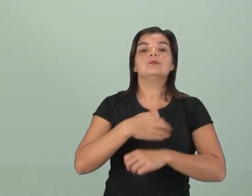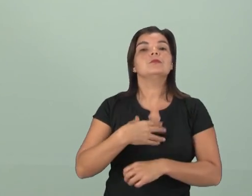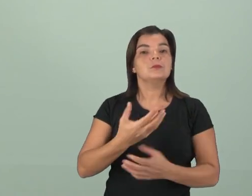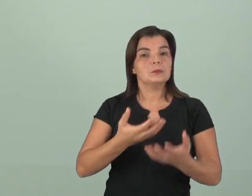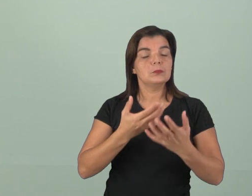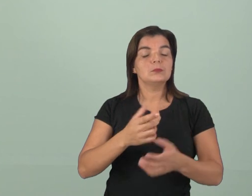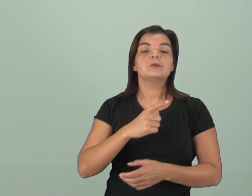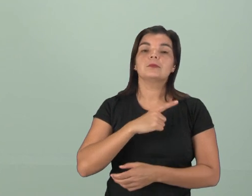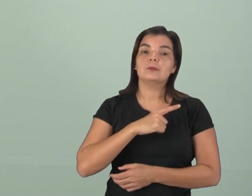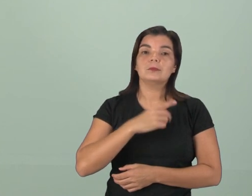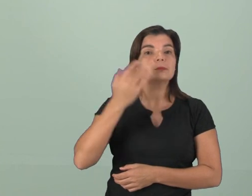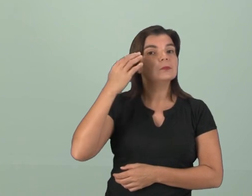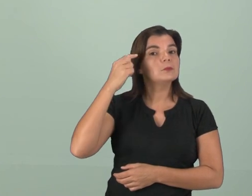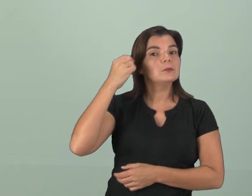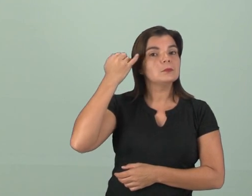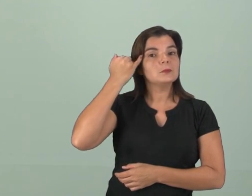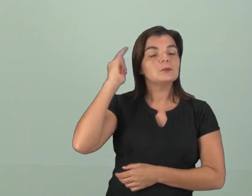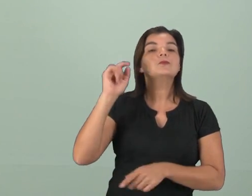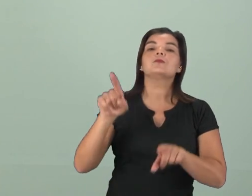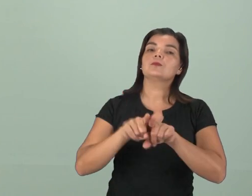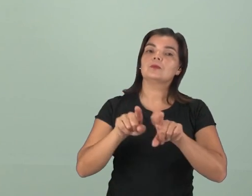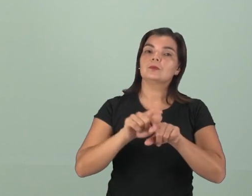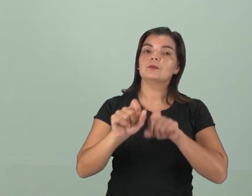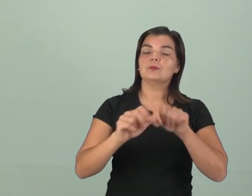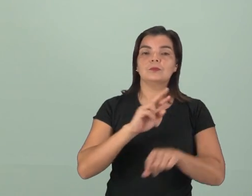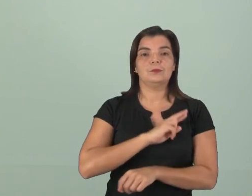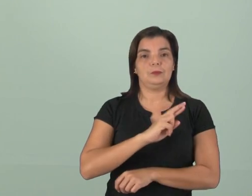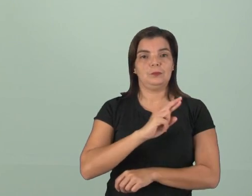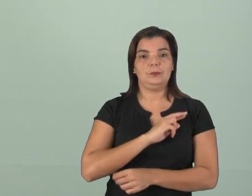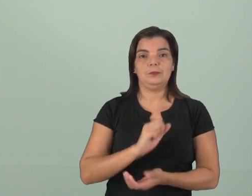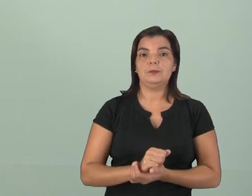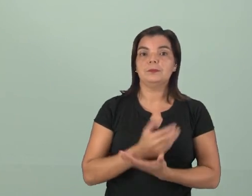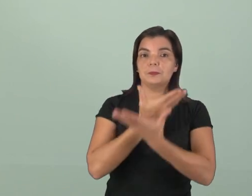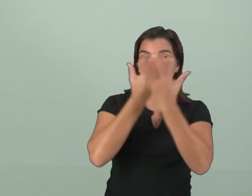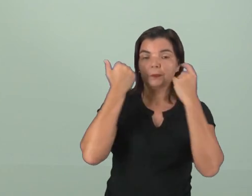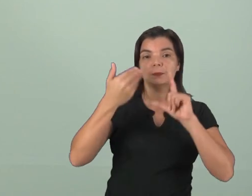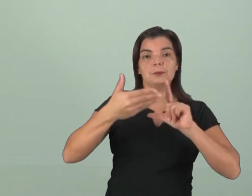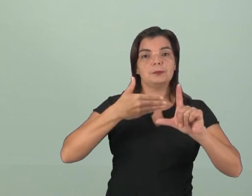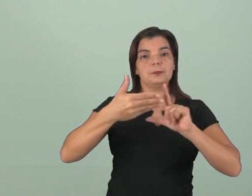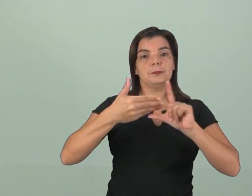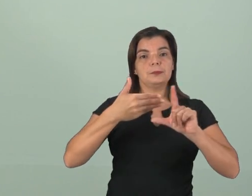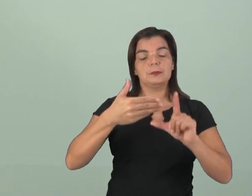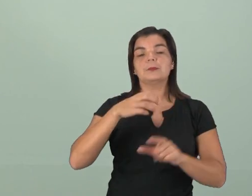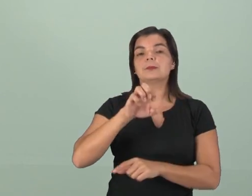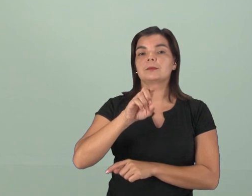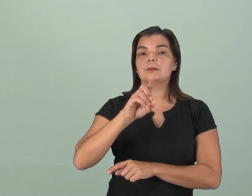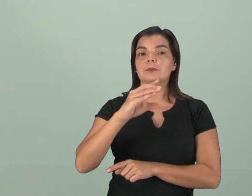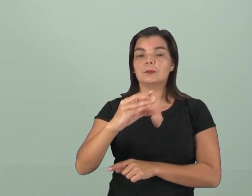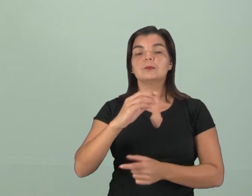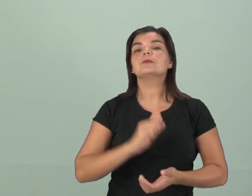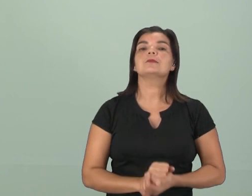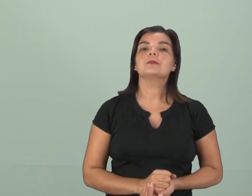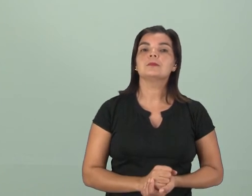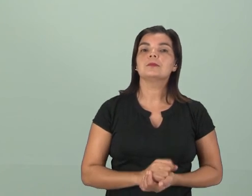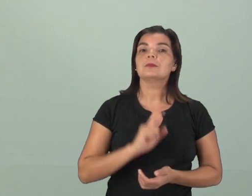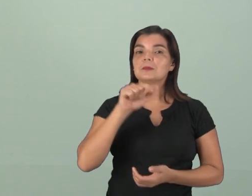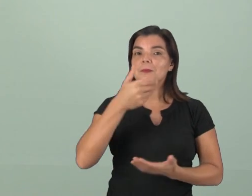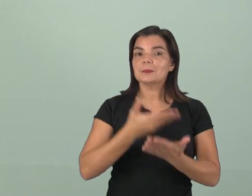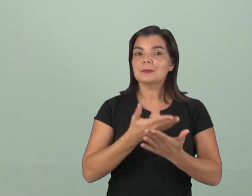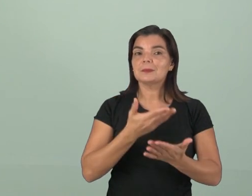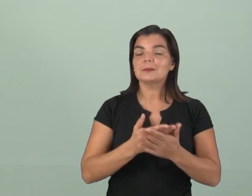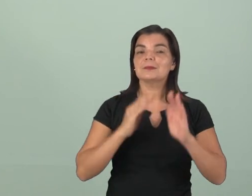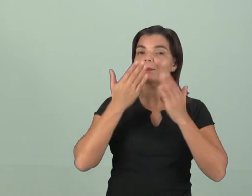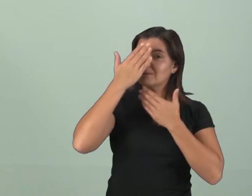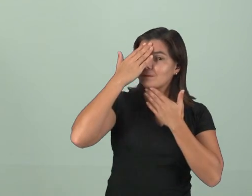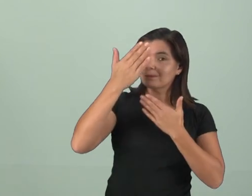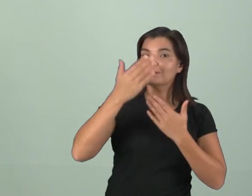que a gente tem, na ideia que a gente tem de religião. Ok? Não esqueça de procurar essa aula na plataforma Eduque e até a